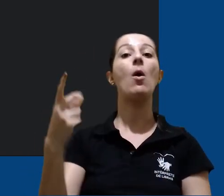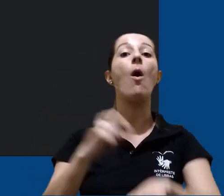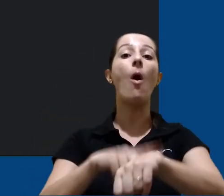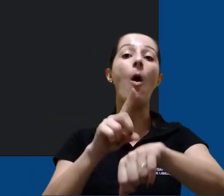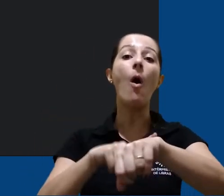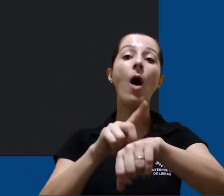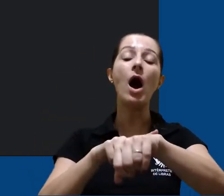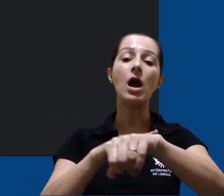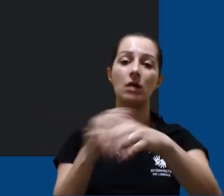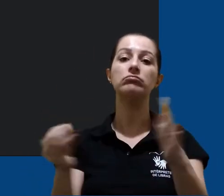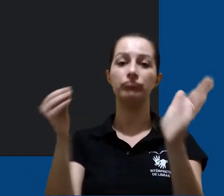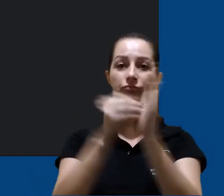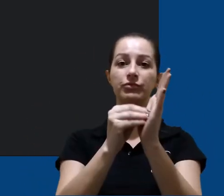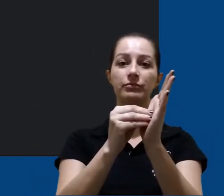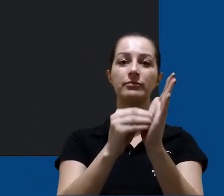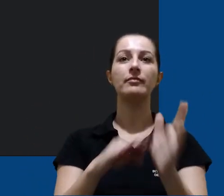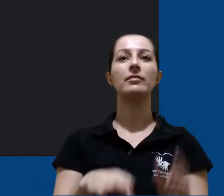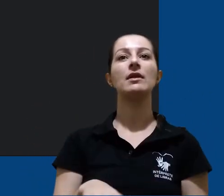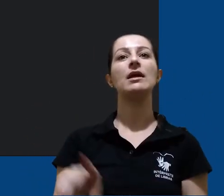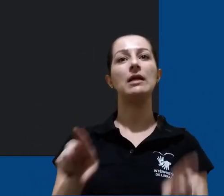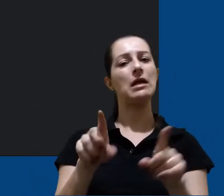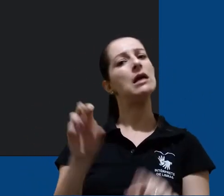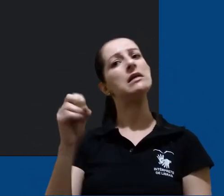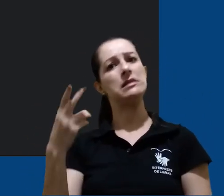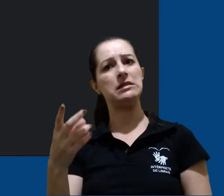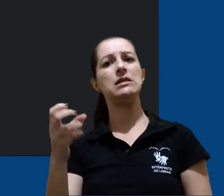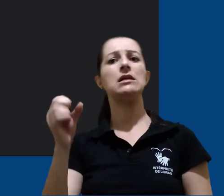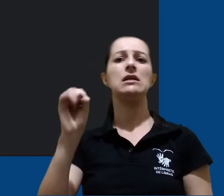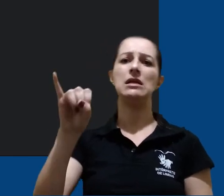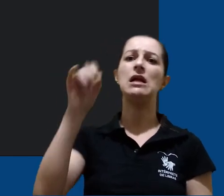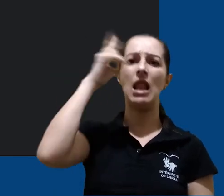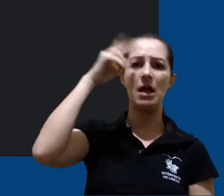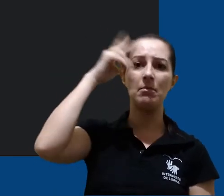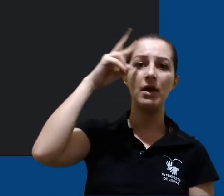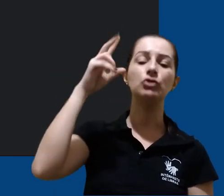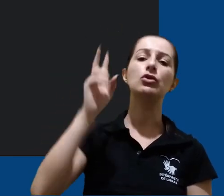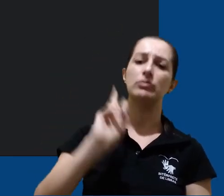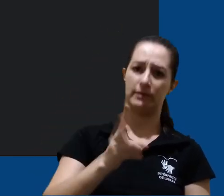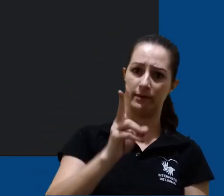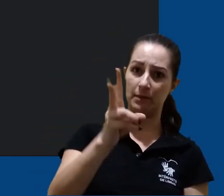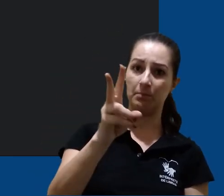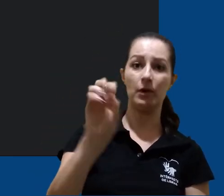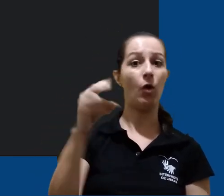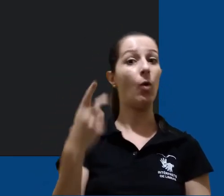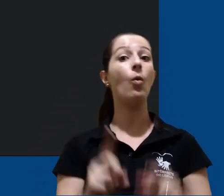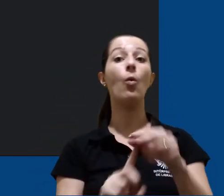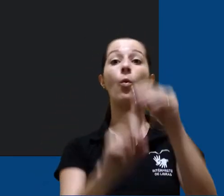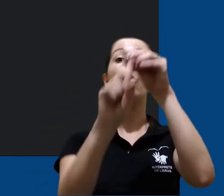e, por último, se esse lembrete será recorrente ou se será um evento único.